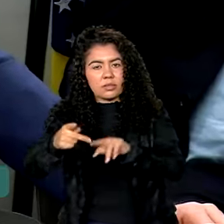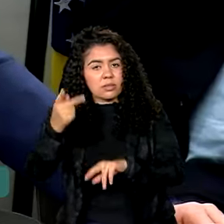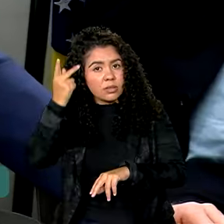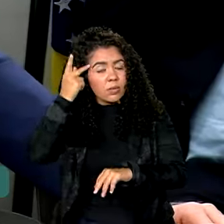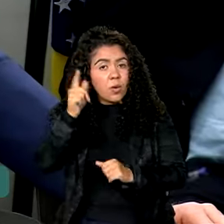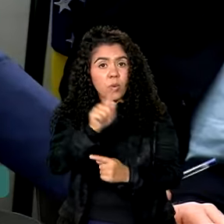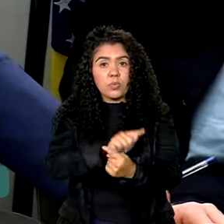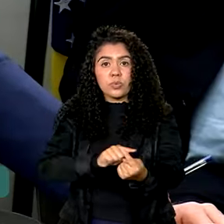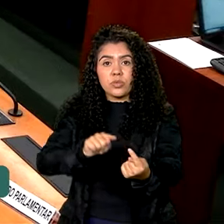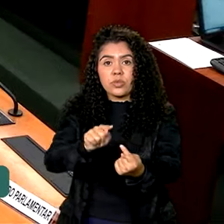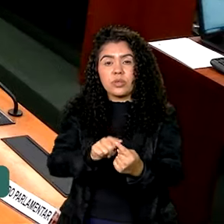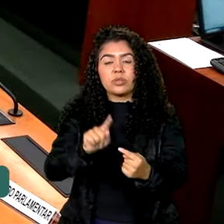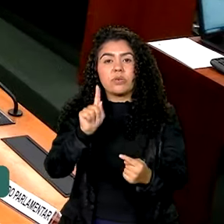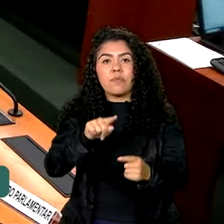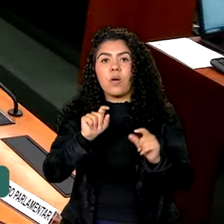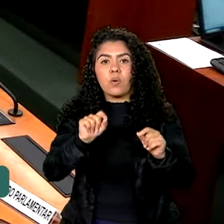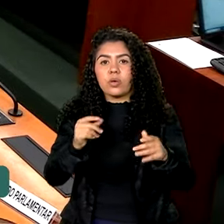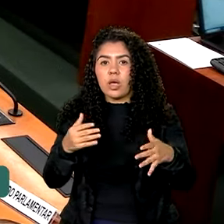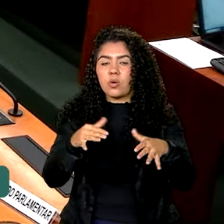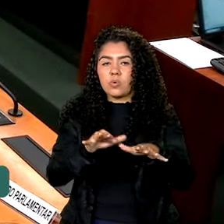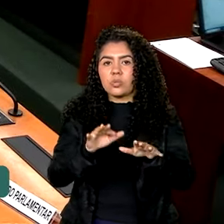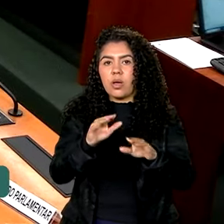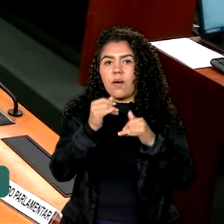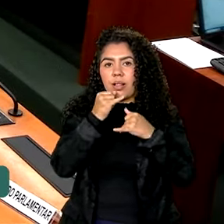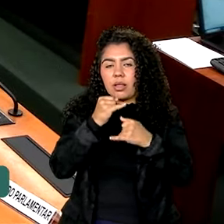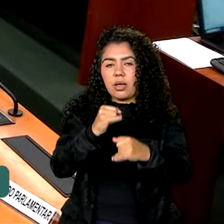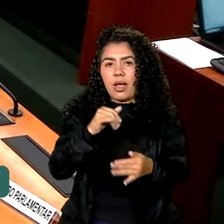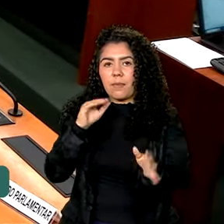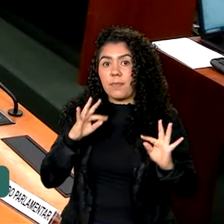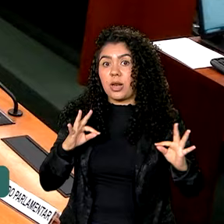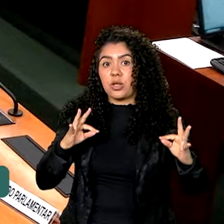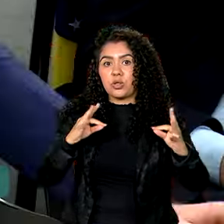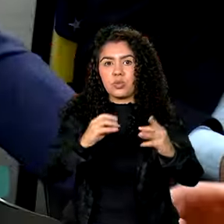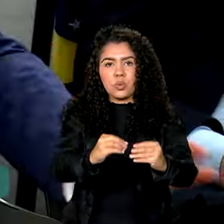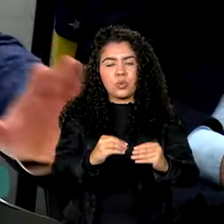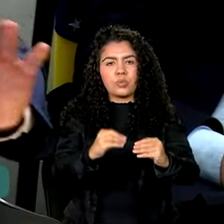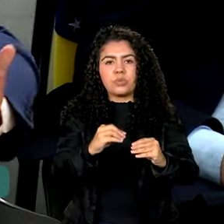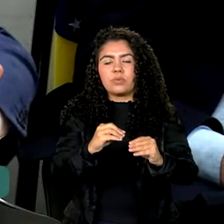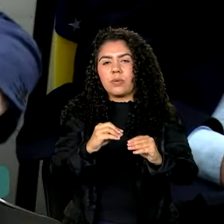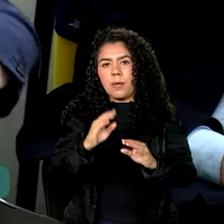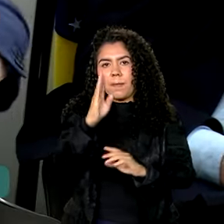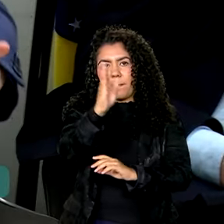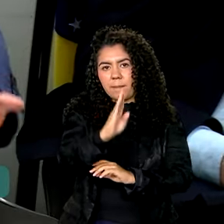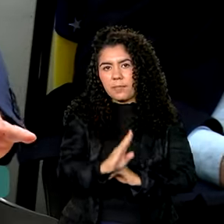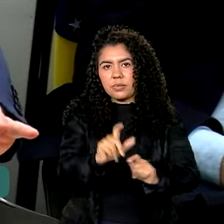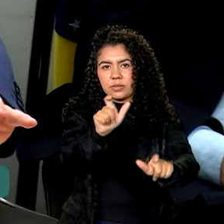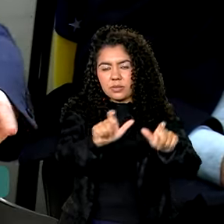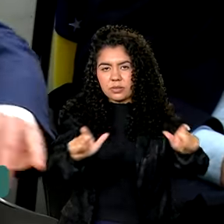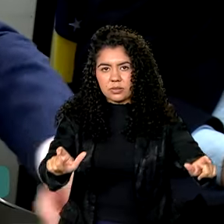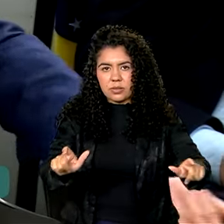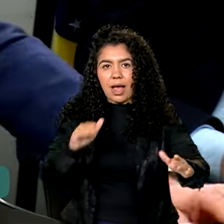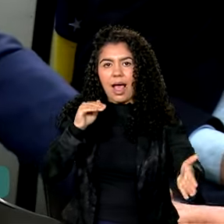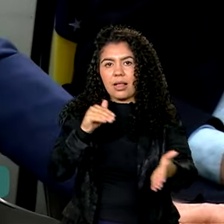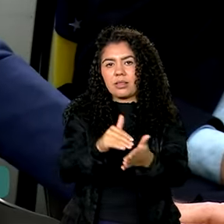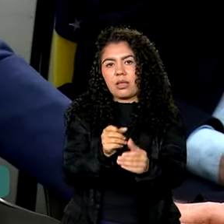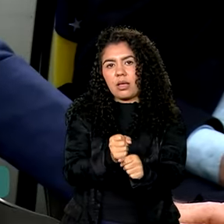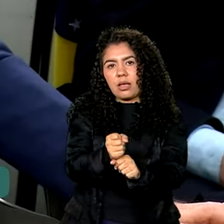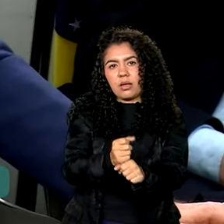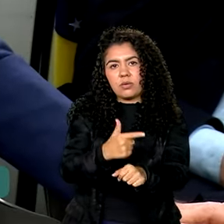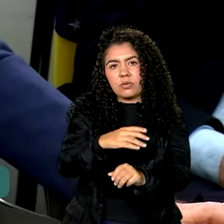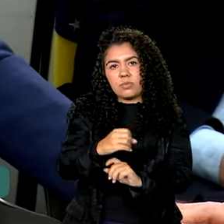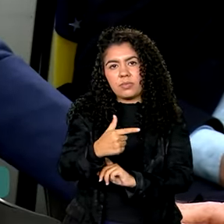levar inclusão energética para todos os brasileiros até 2027. O Brasil conseguiu levar a luz aos